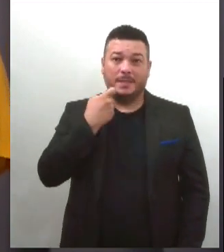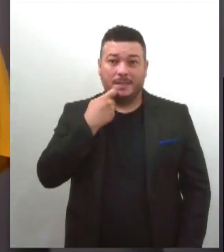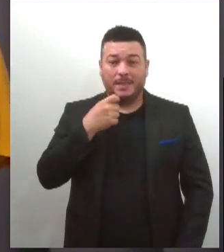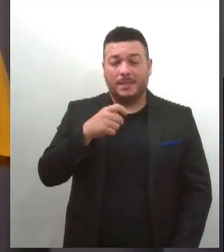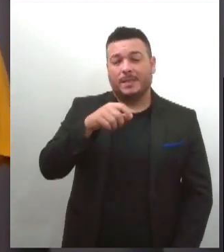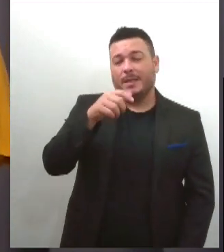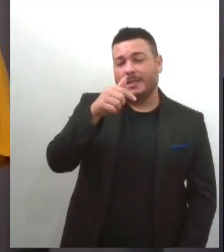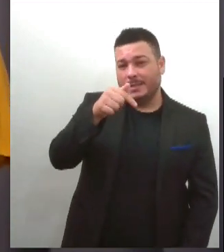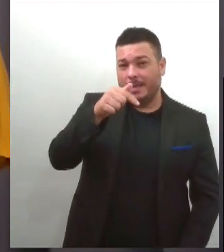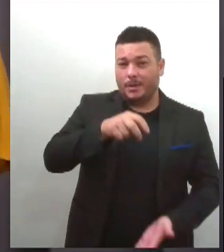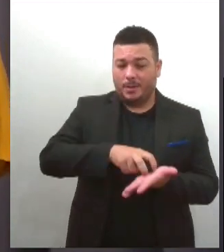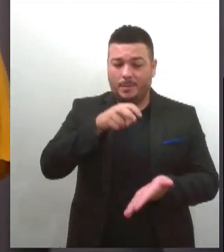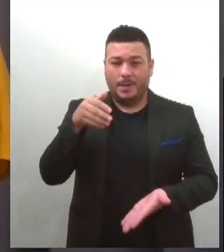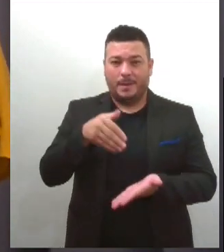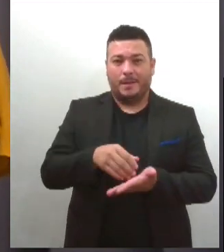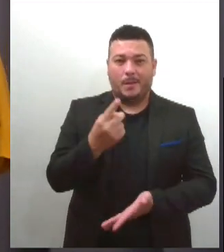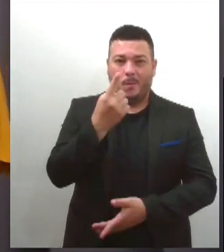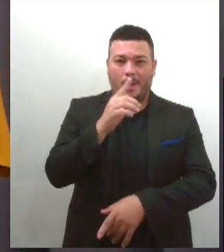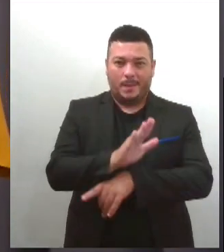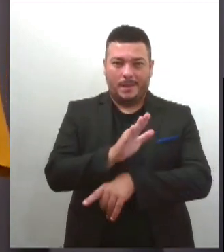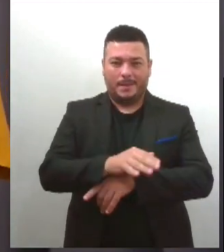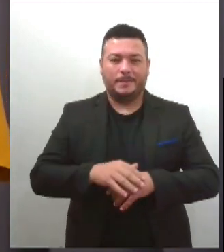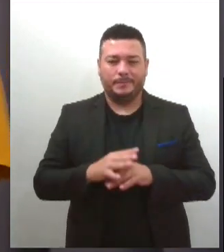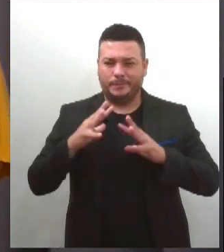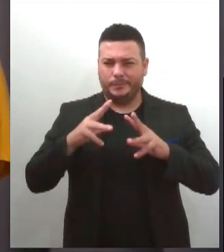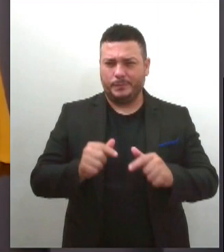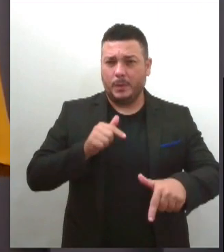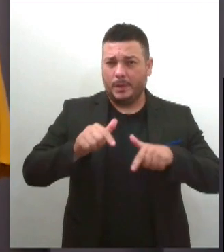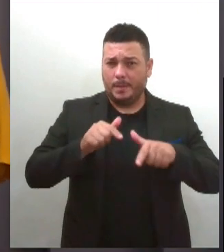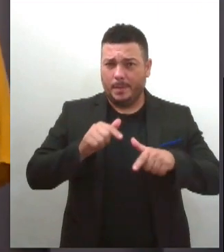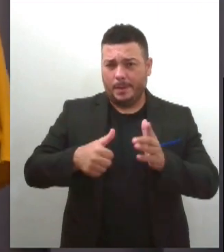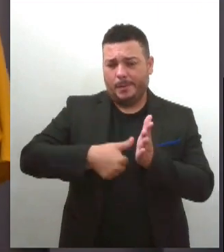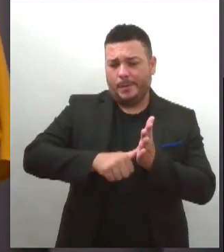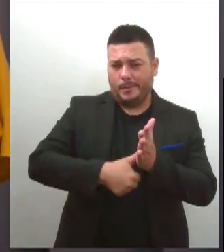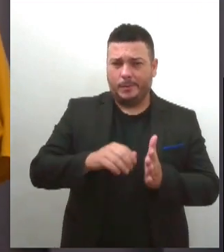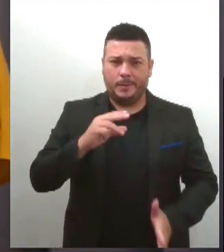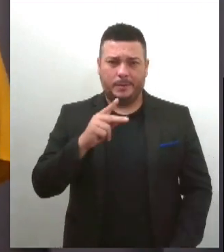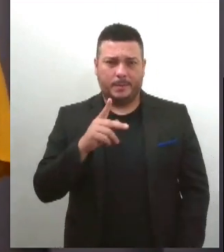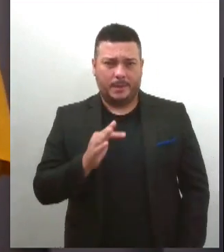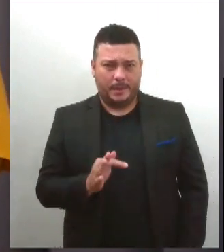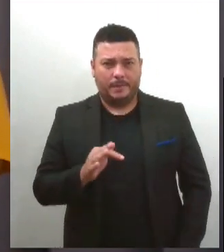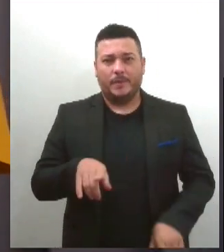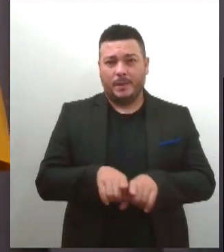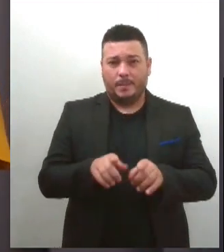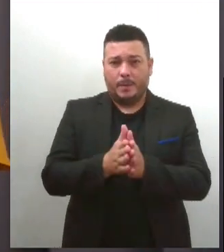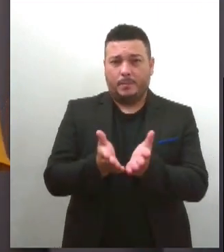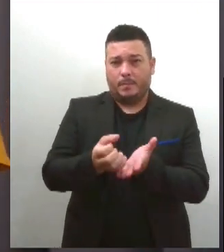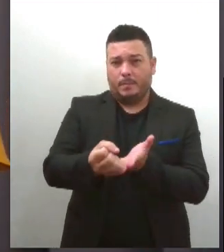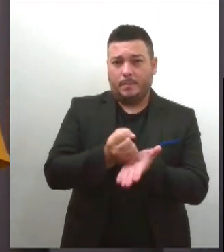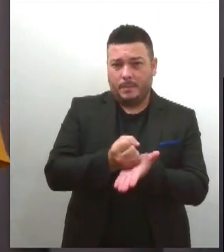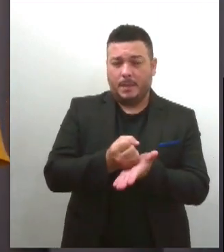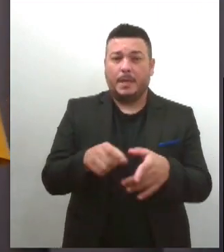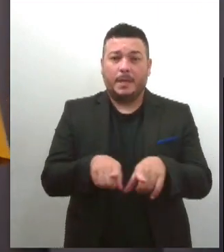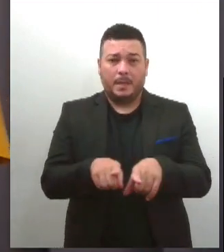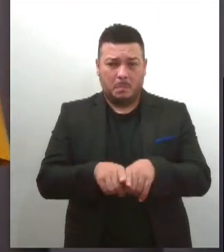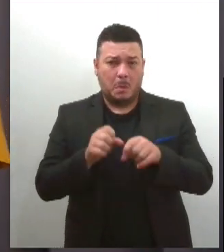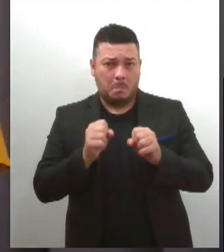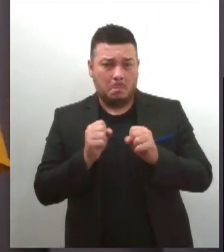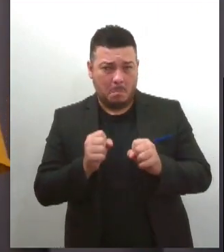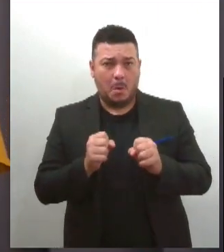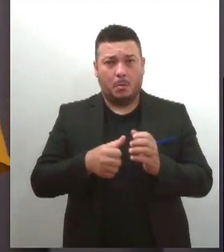tarde. Todos os trabalhadores devem levar o RG, CPF, carteira de trabalho e também pode ser tanto físico como digital.